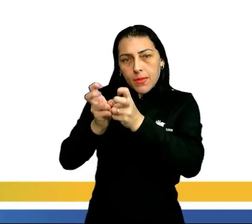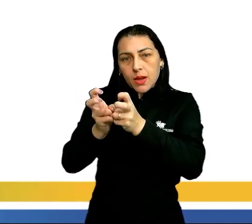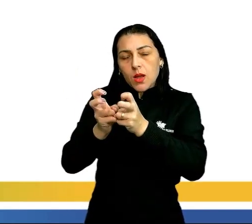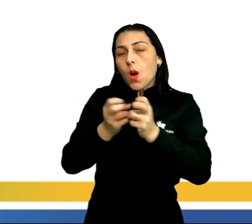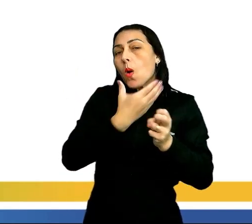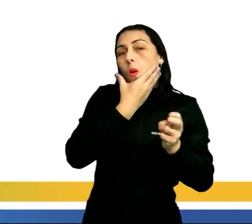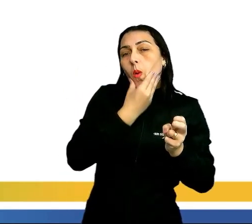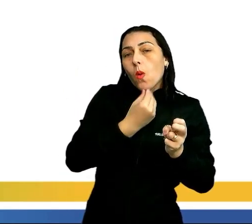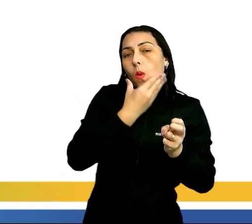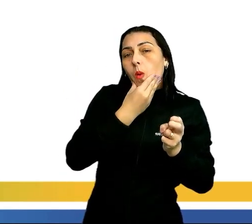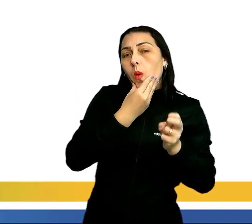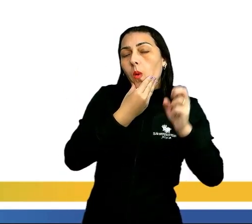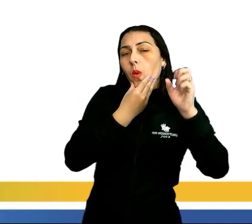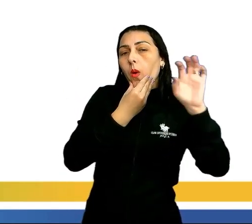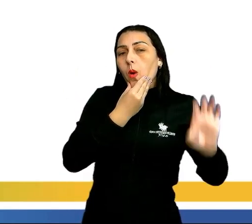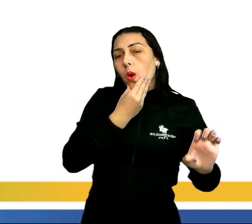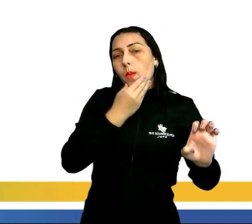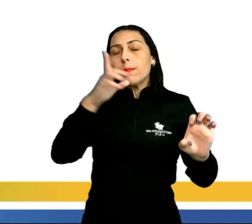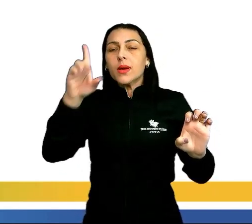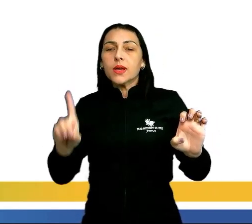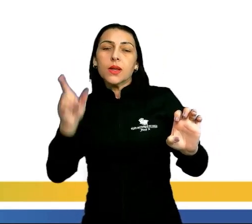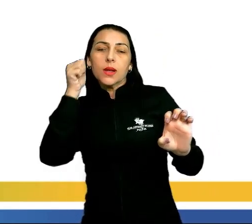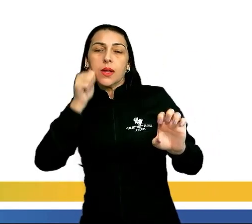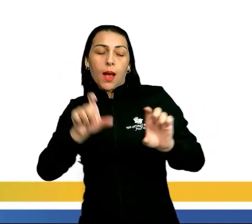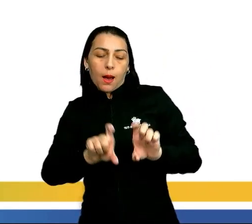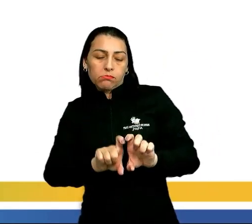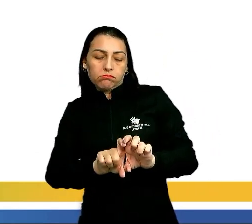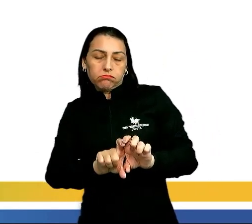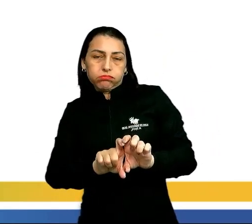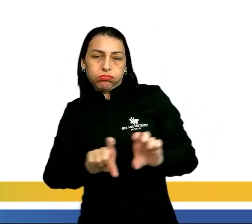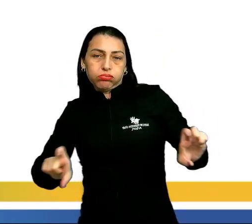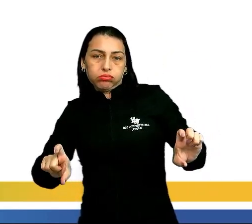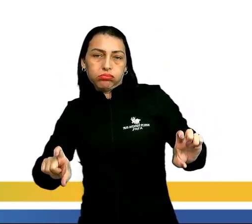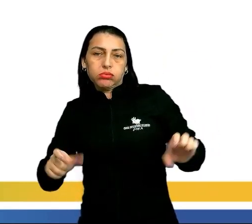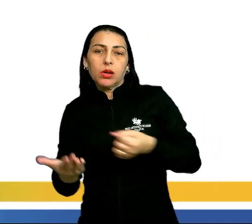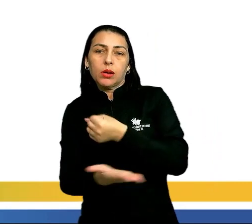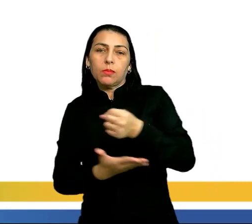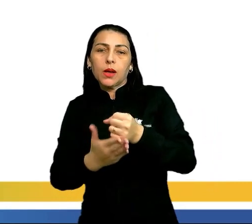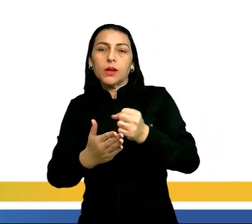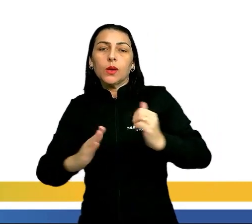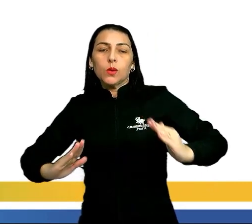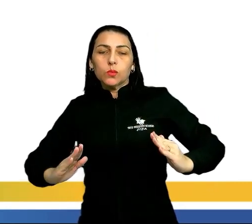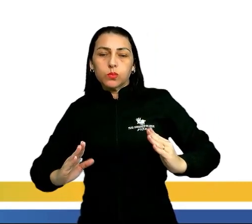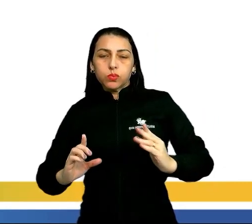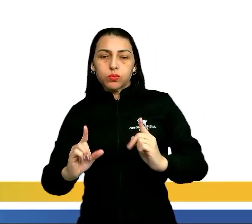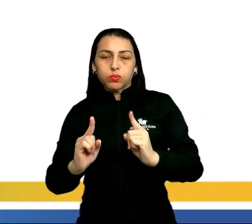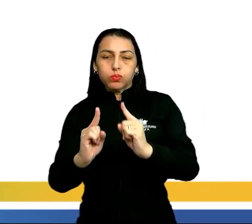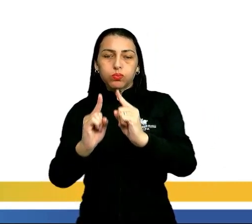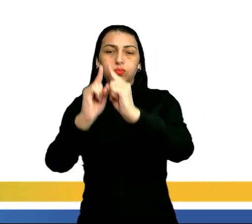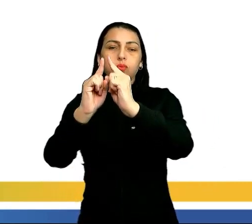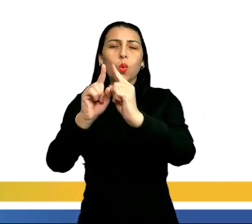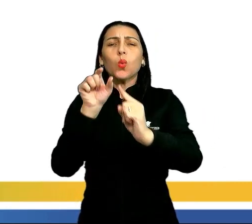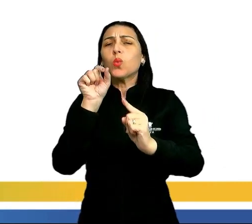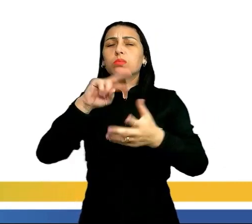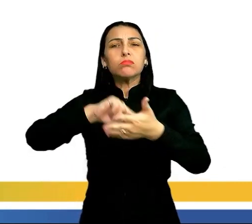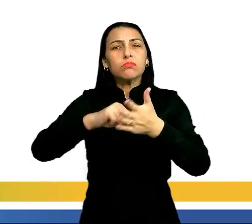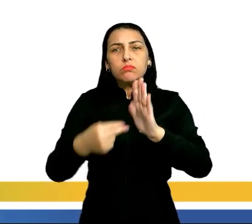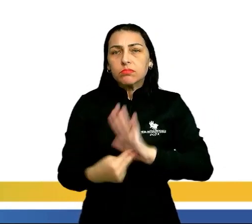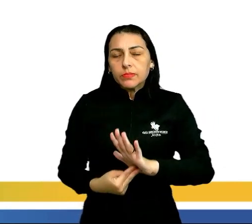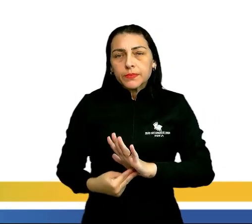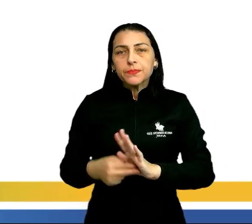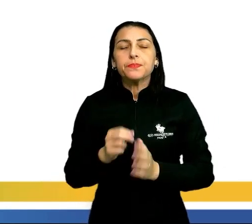lado os homens, do outro lado as mulheres. A base, ela é larga, o topo é estreito. O que isso quer dizer?